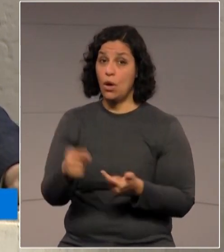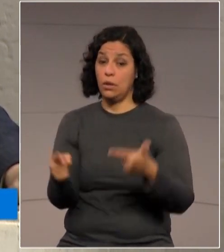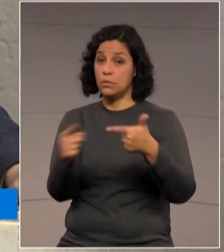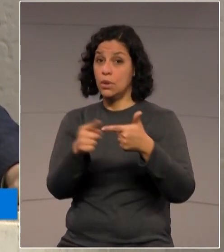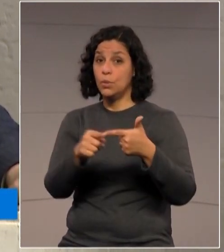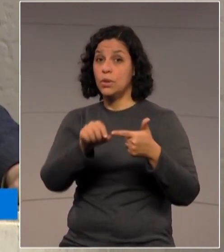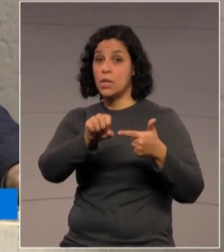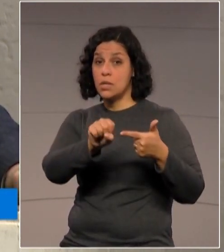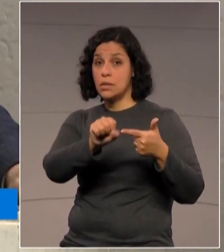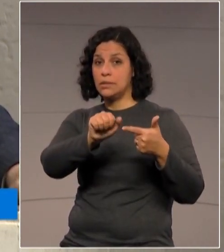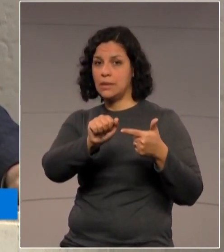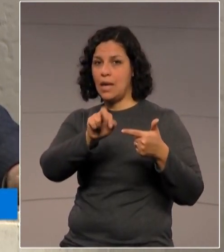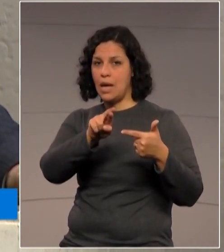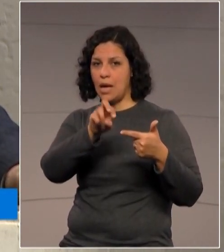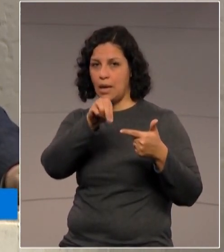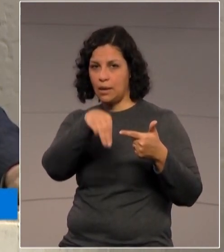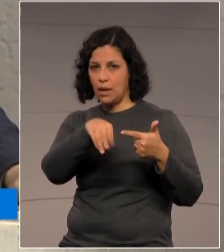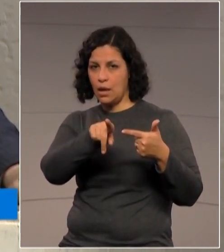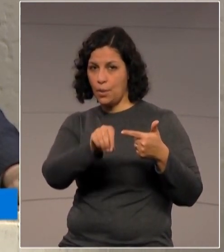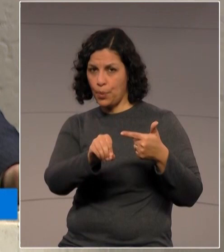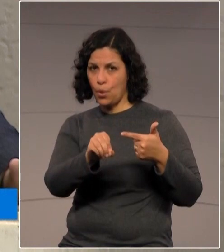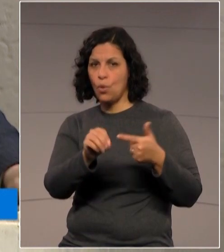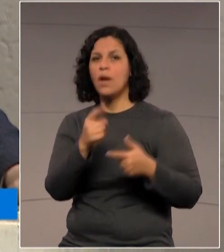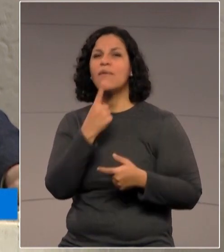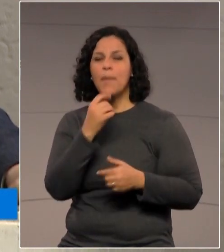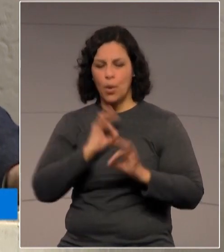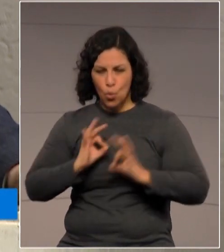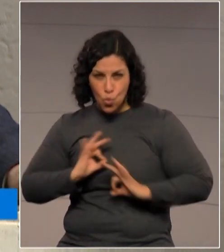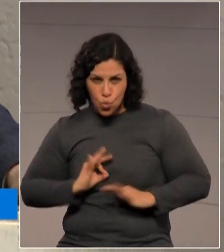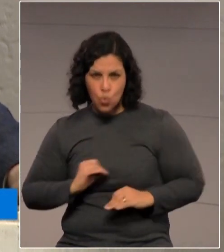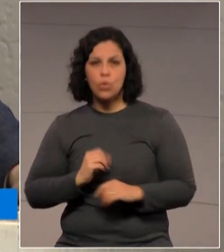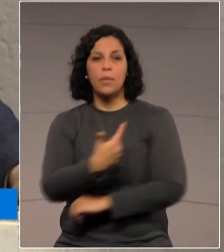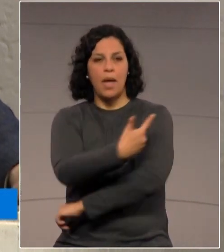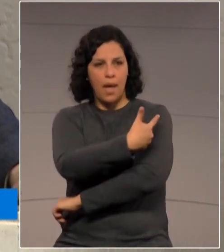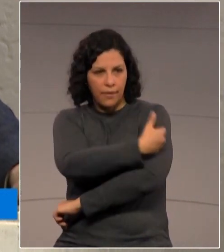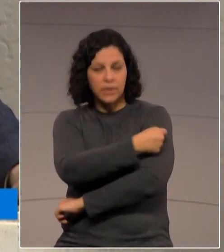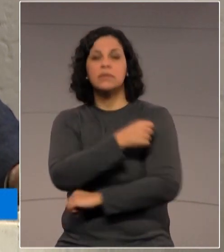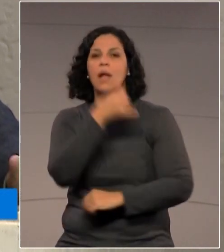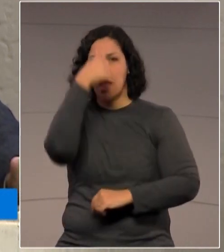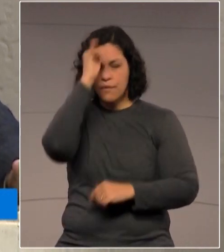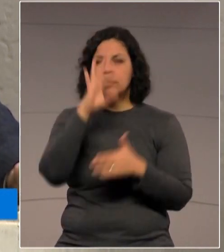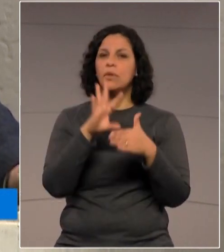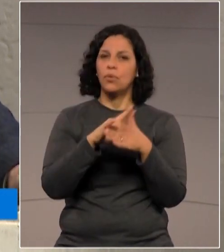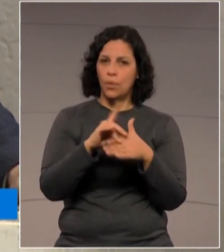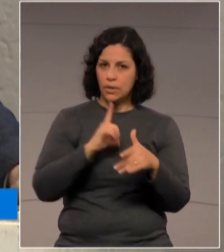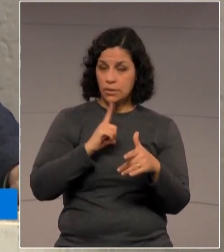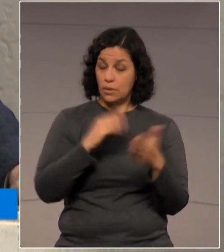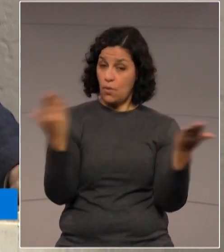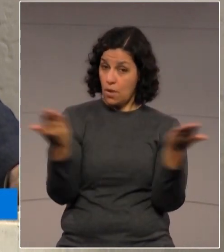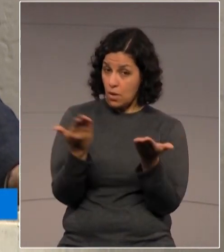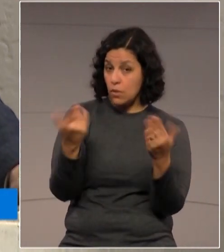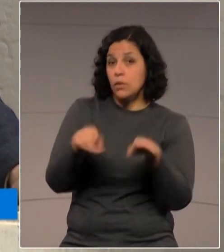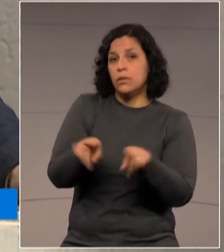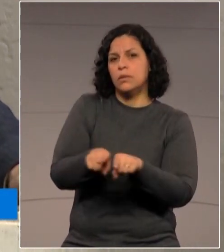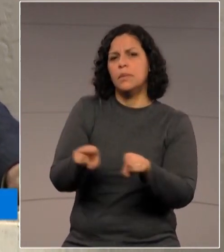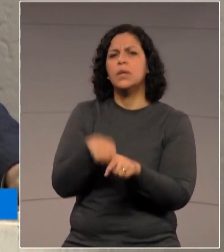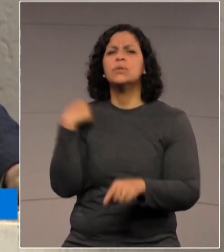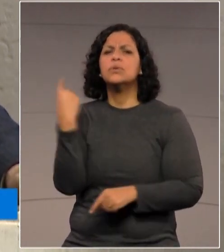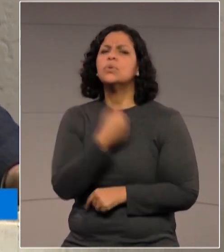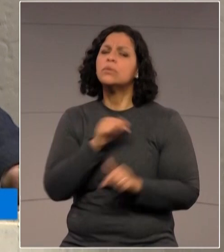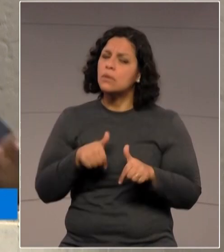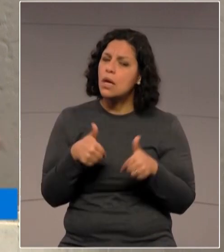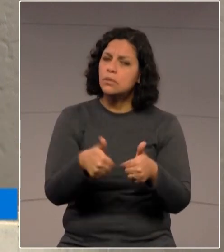serem prevenidas pela vacina. Chegou a hora também da gente